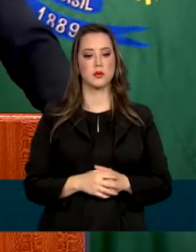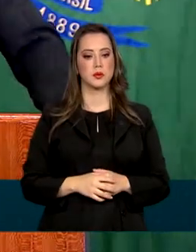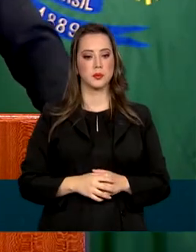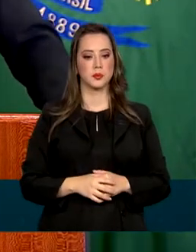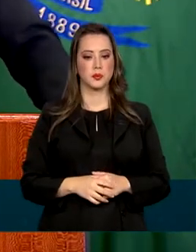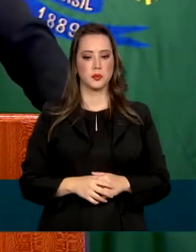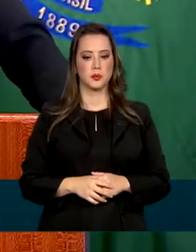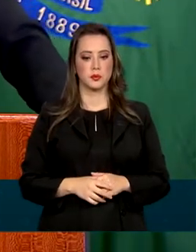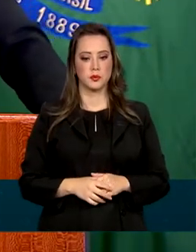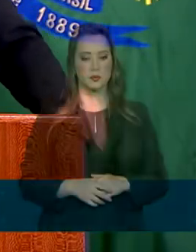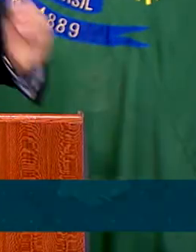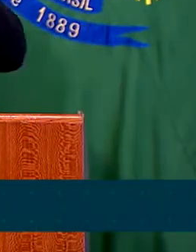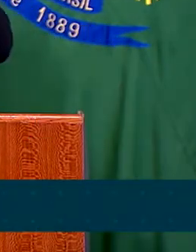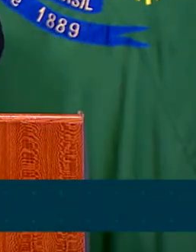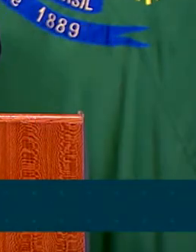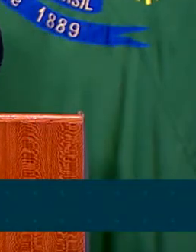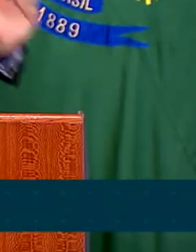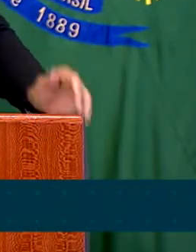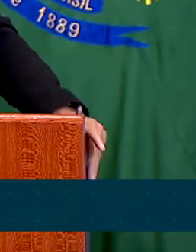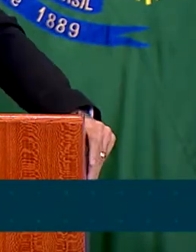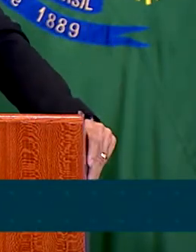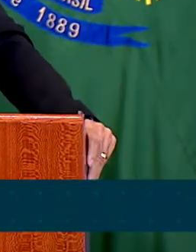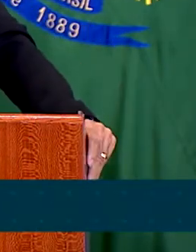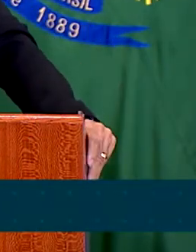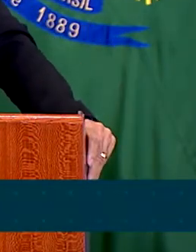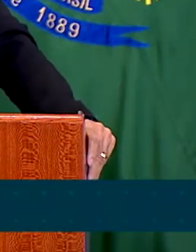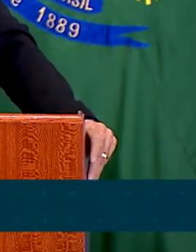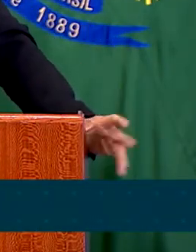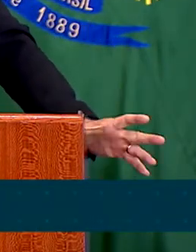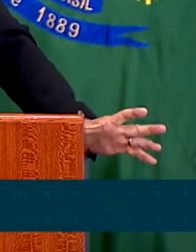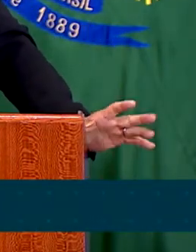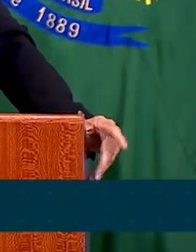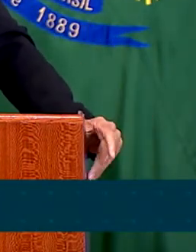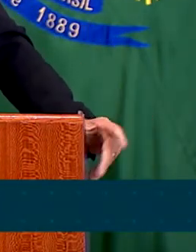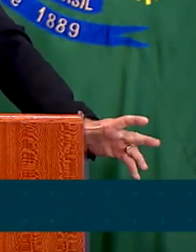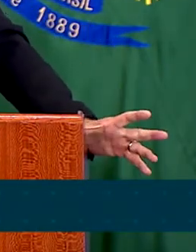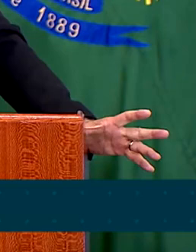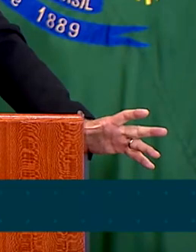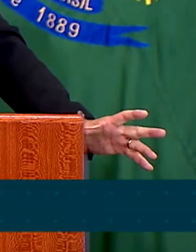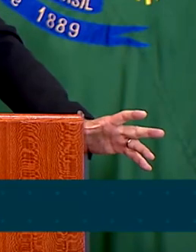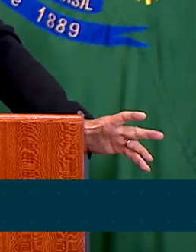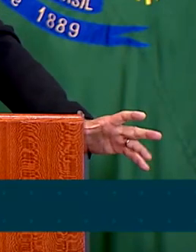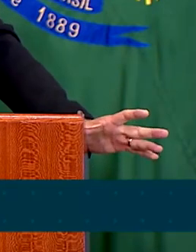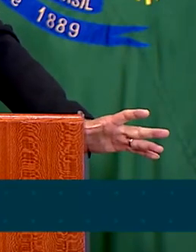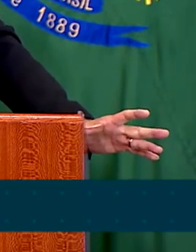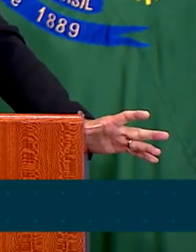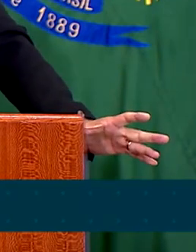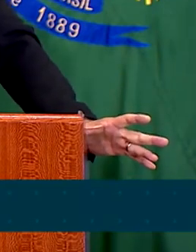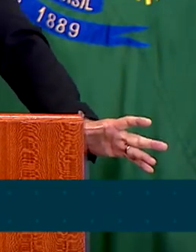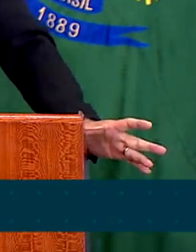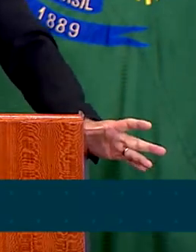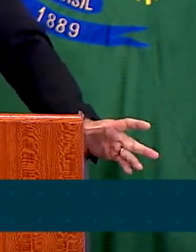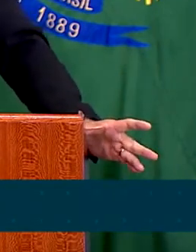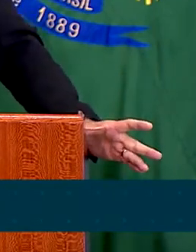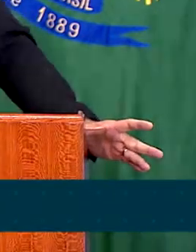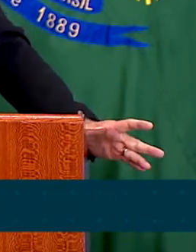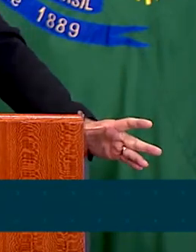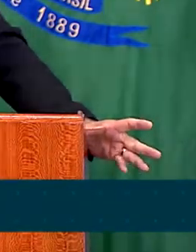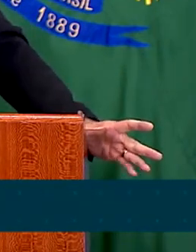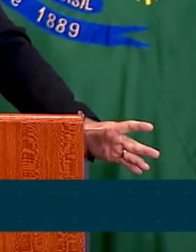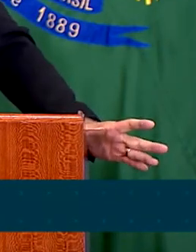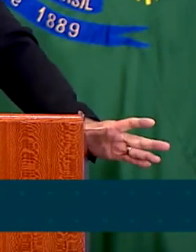de 11 mil pontos em escolas, você integra essa garotada com a sociedade como um todo. Pesquisas são feitas